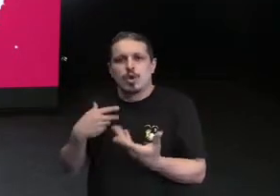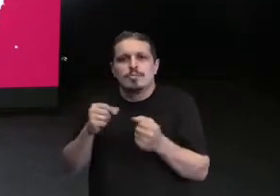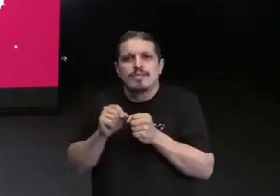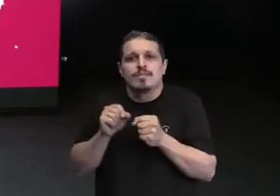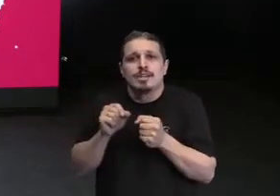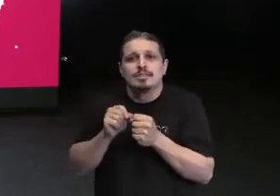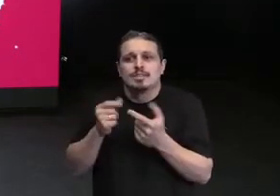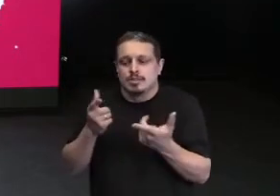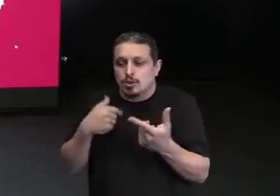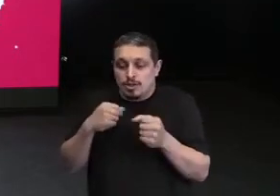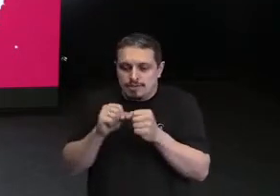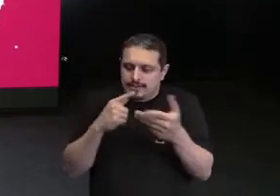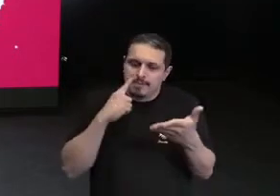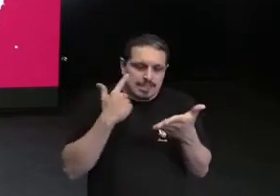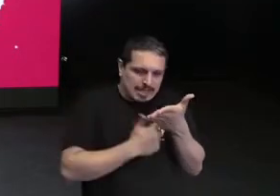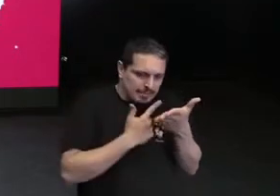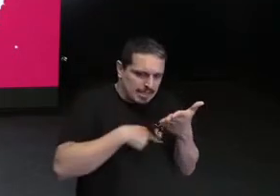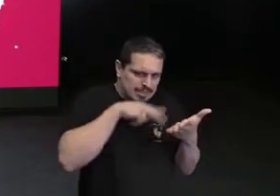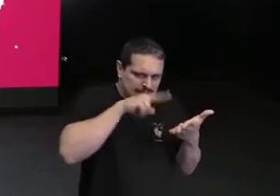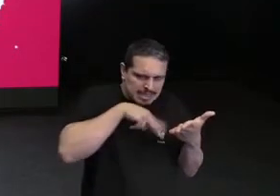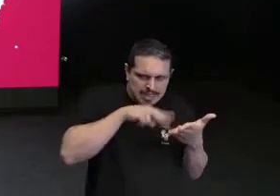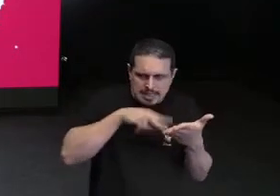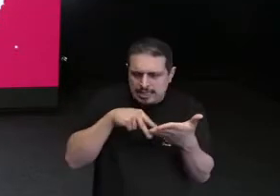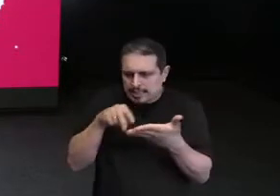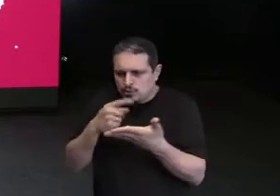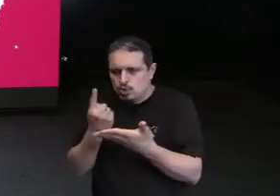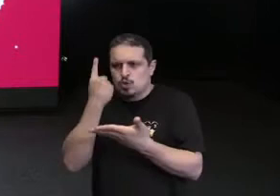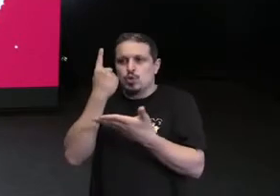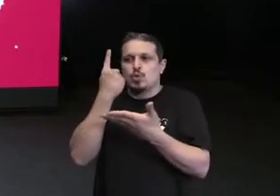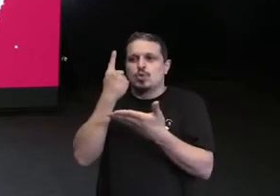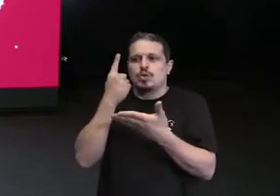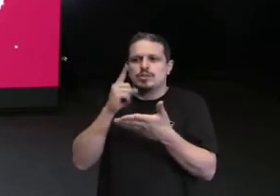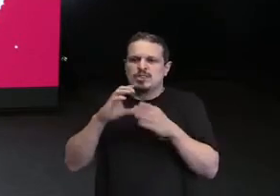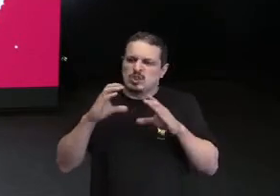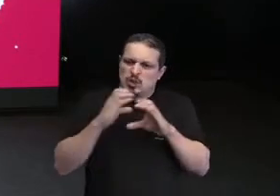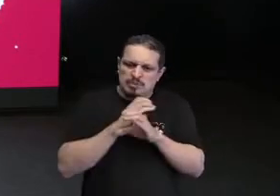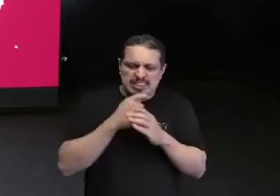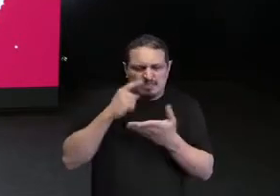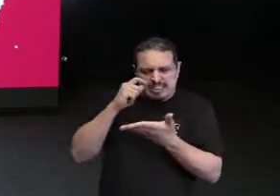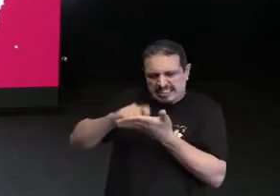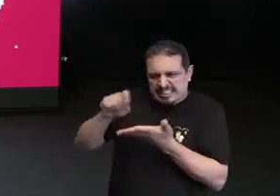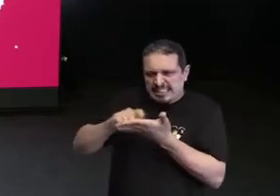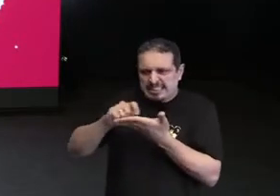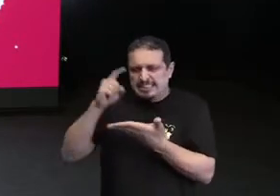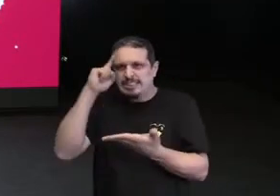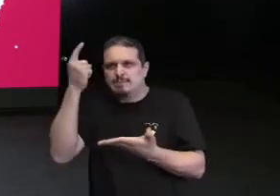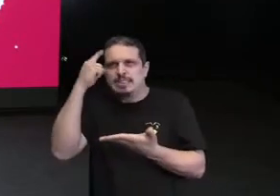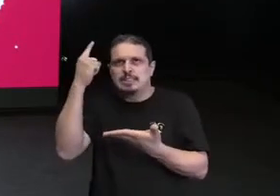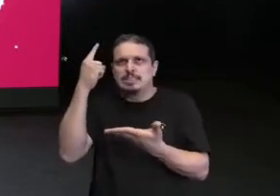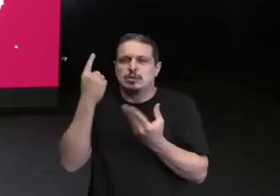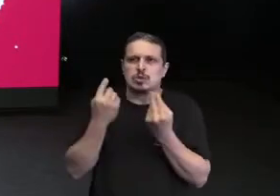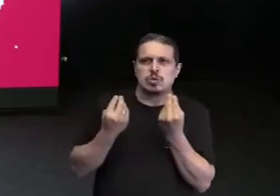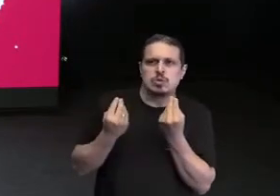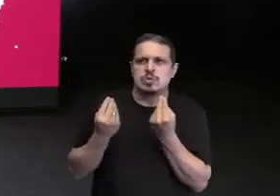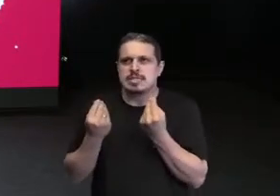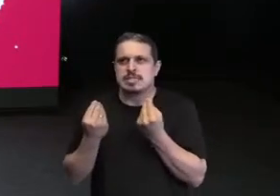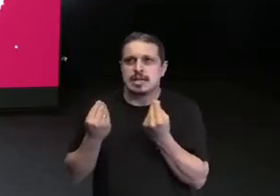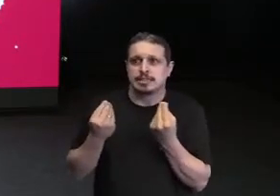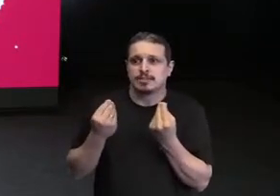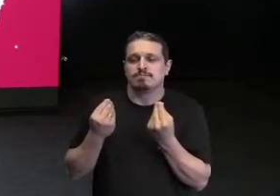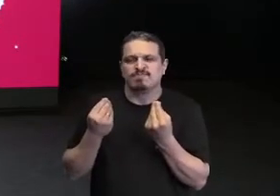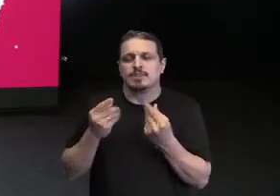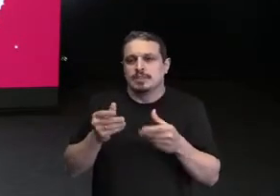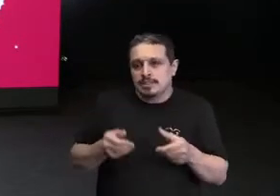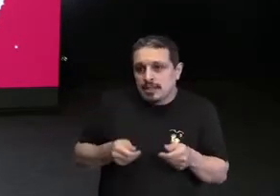um desses caderninhos eu mandei para uma revista especializada, que era a Videomaker, especializada em câmeras. E eles pegaram esse meu